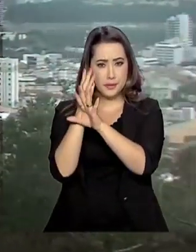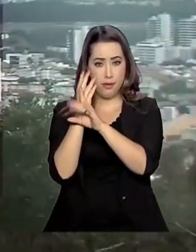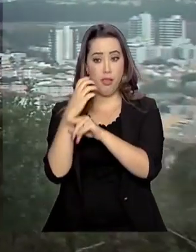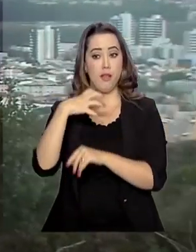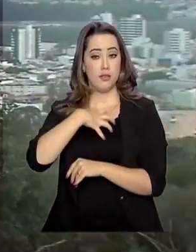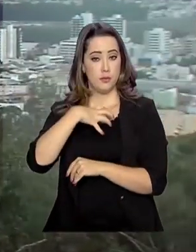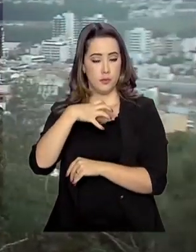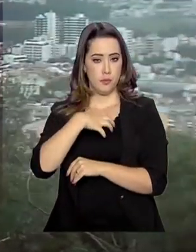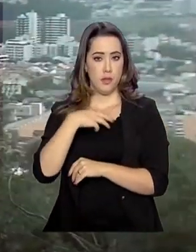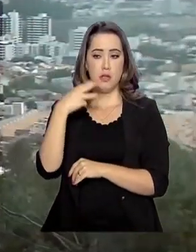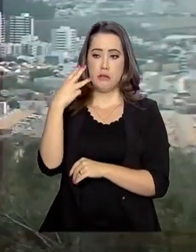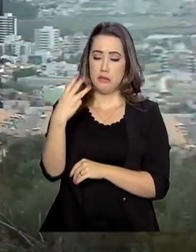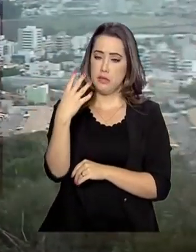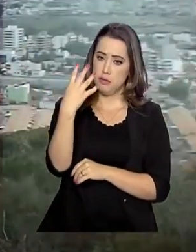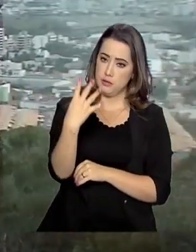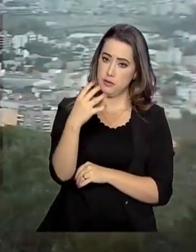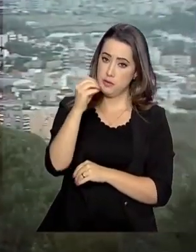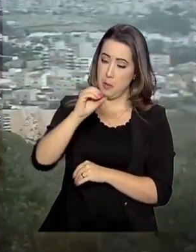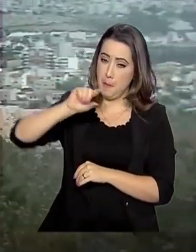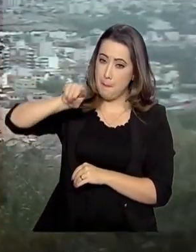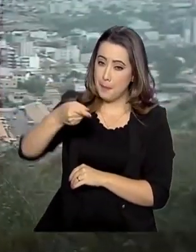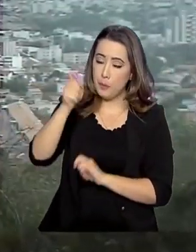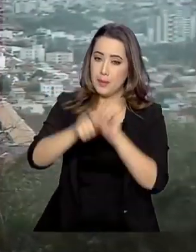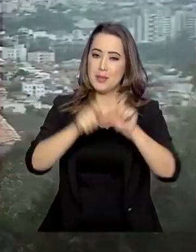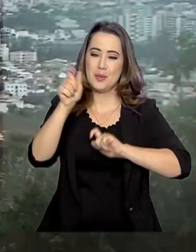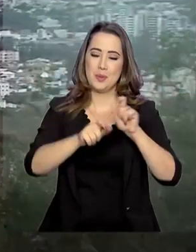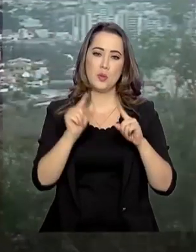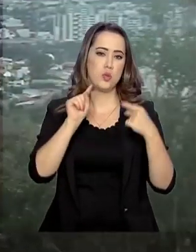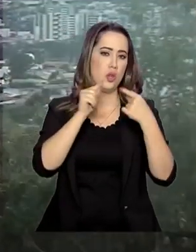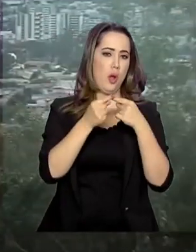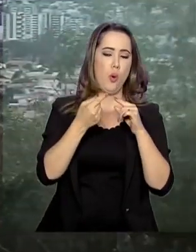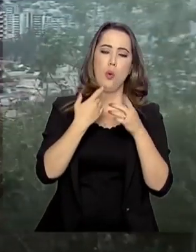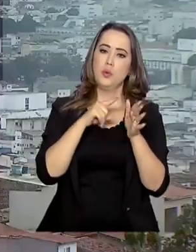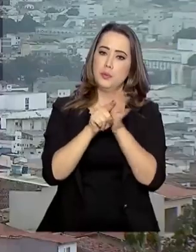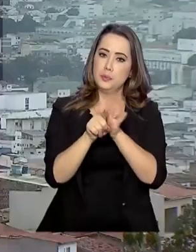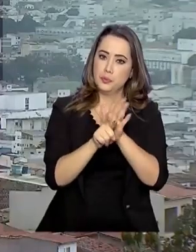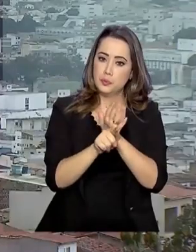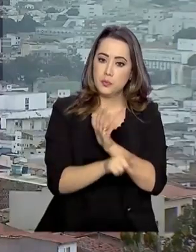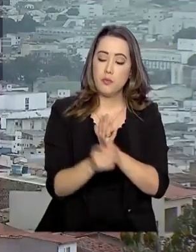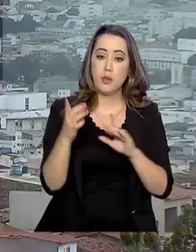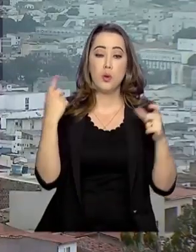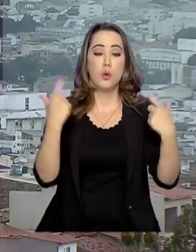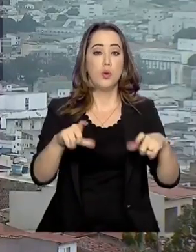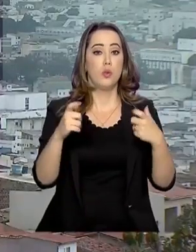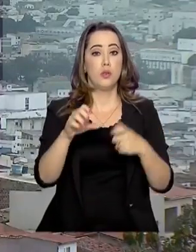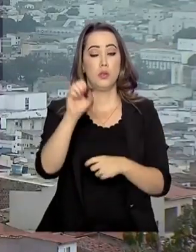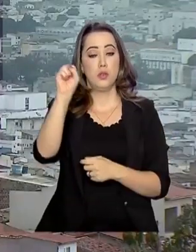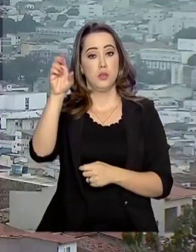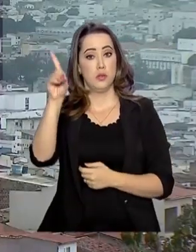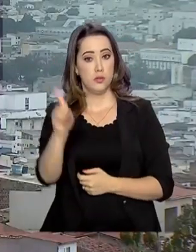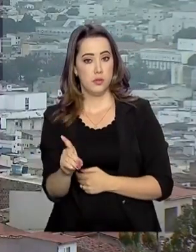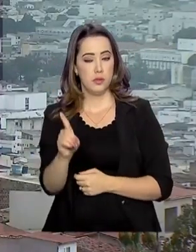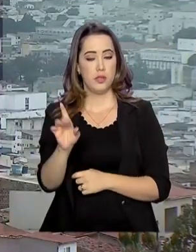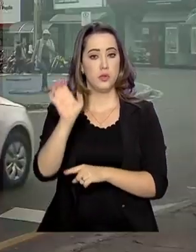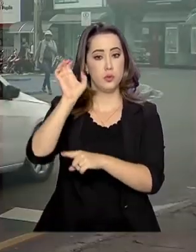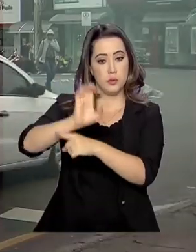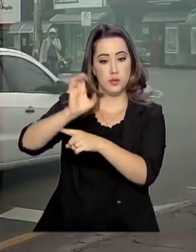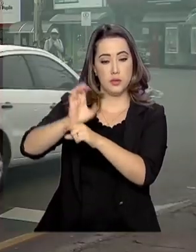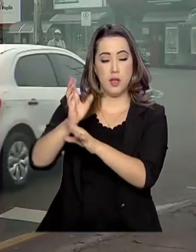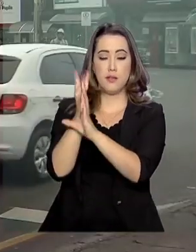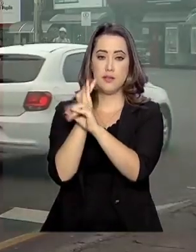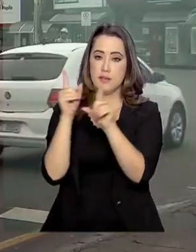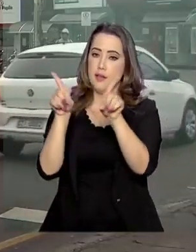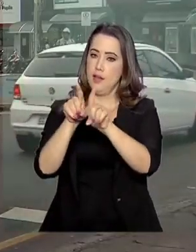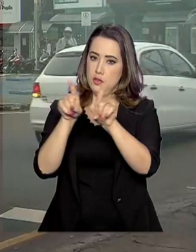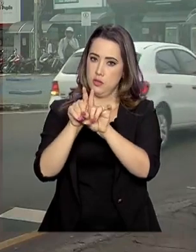340 mil habitantes, de acordo com o último censo. Localizada no sudoeste do estado, a cidade